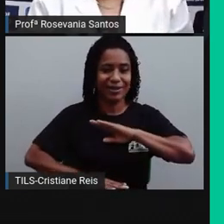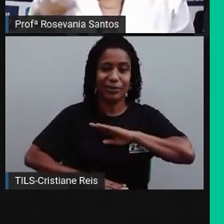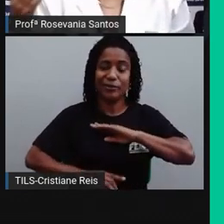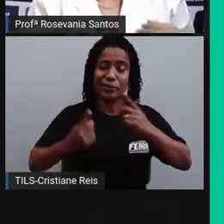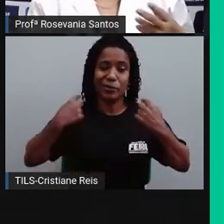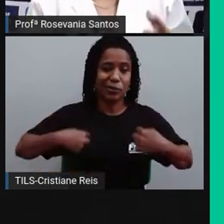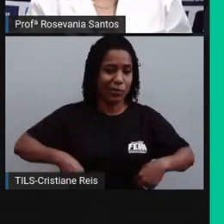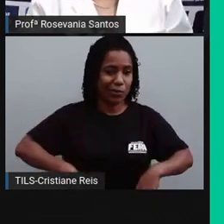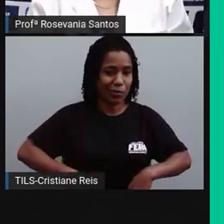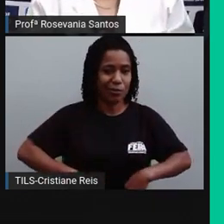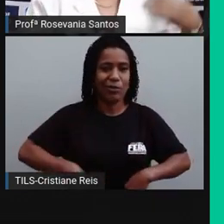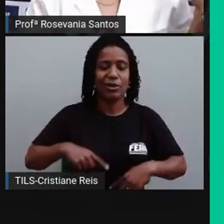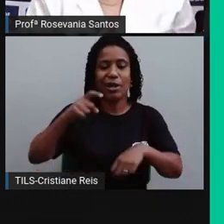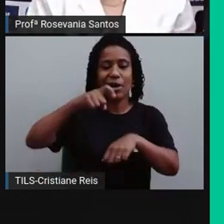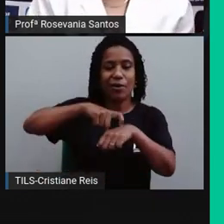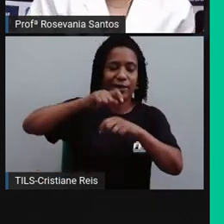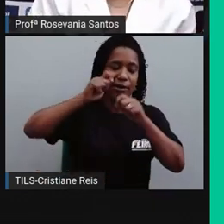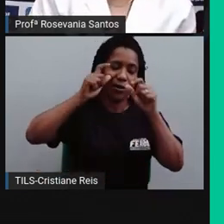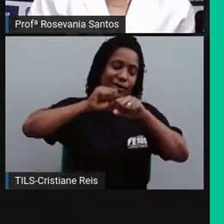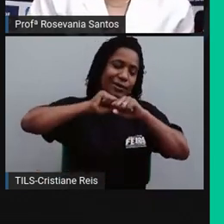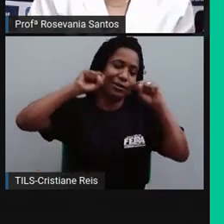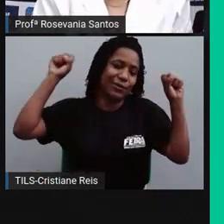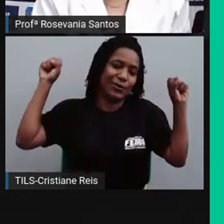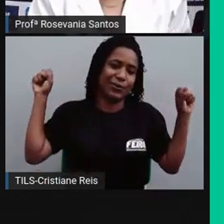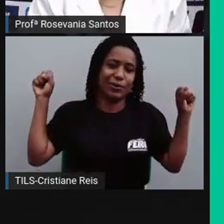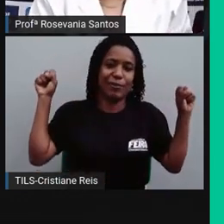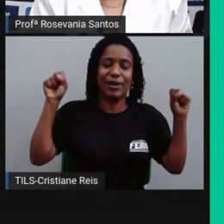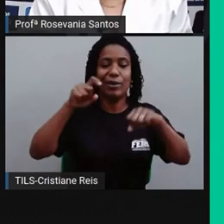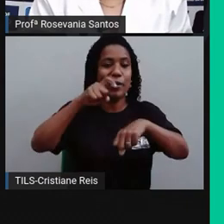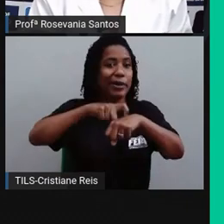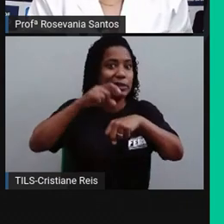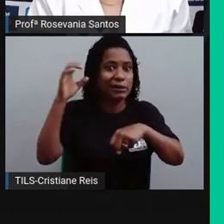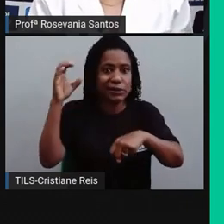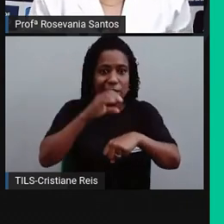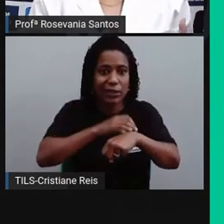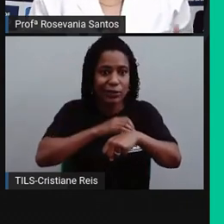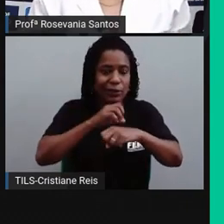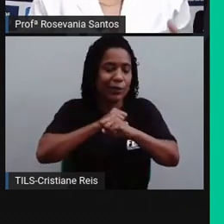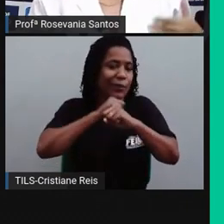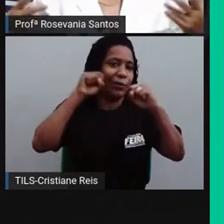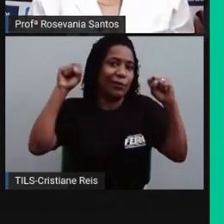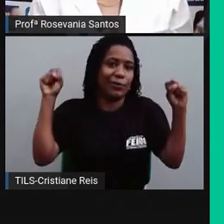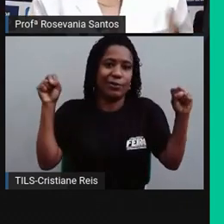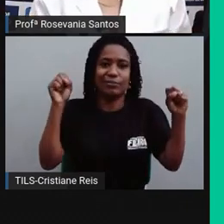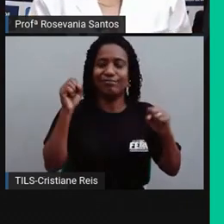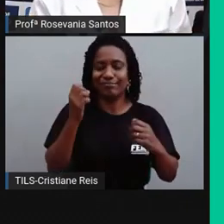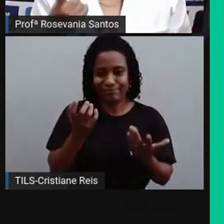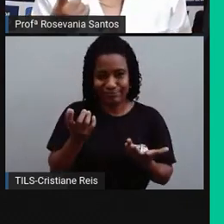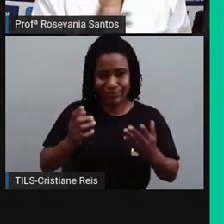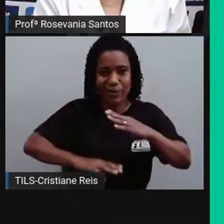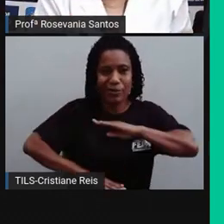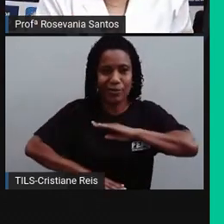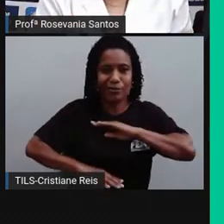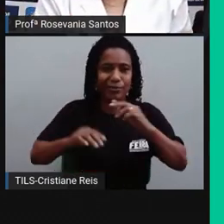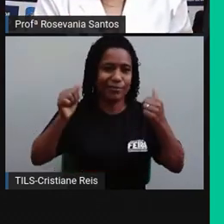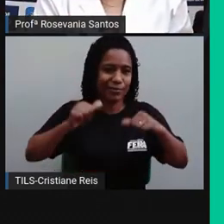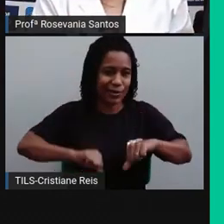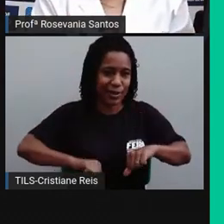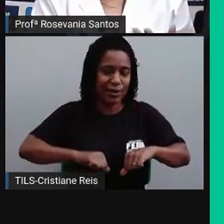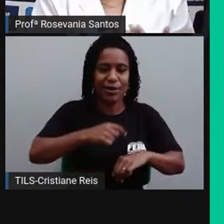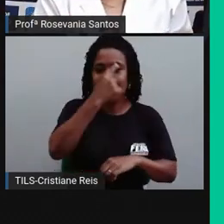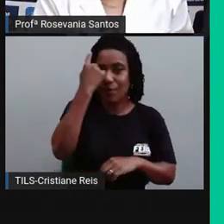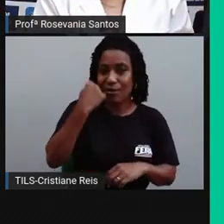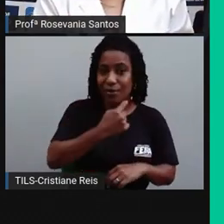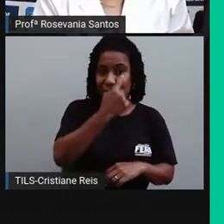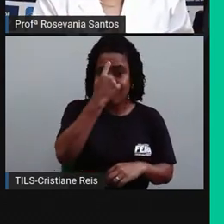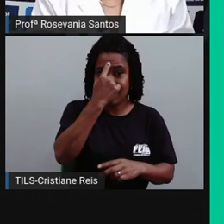pouquinho, você está acostumado a acordar um horário e depois você passa a acordar um pouco mais cedo. E aí, né, você perde uma hora também quando ele começa,